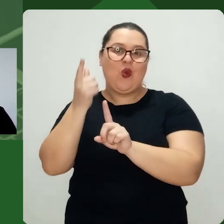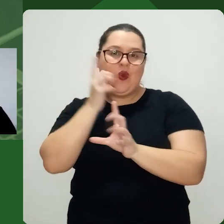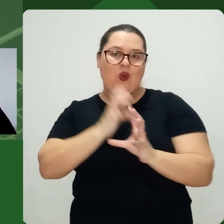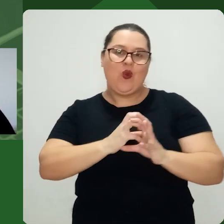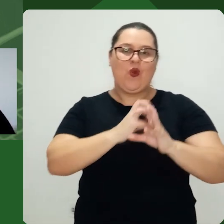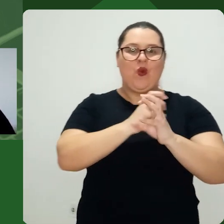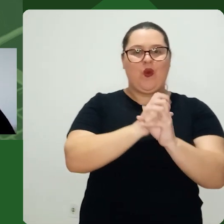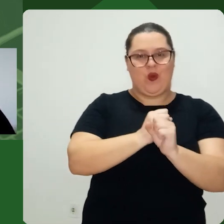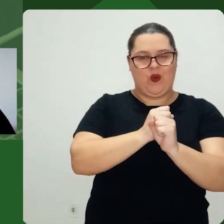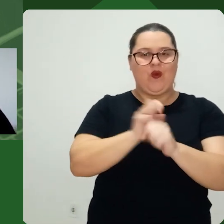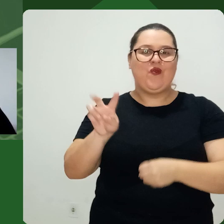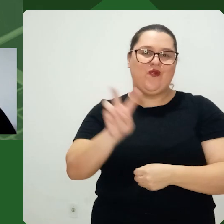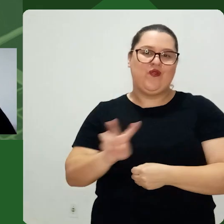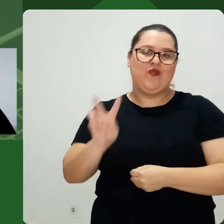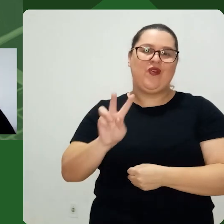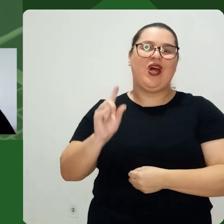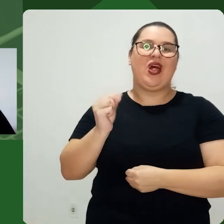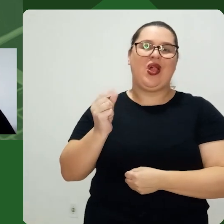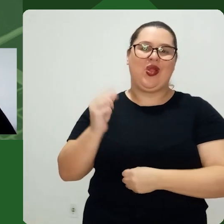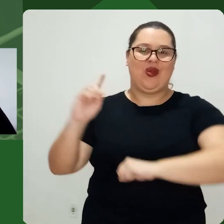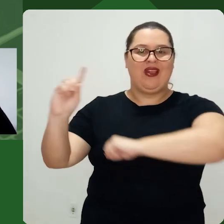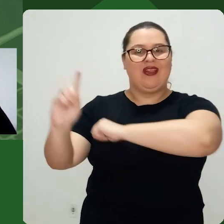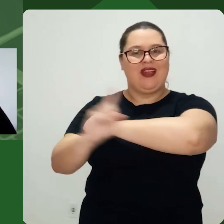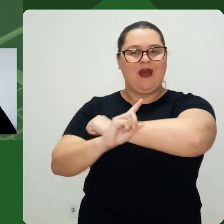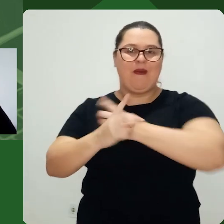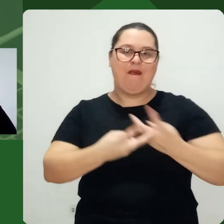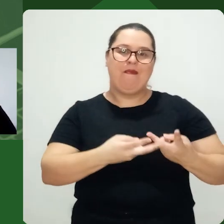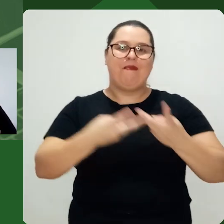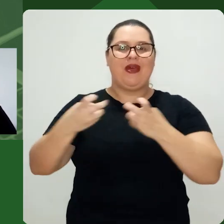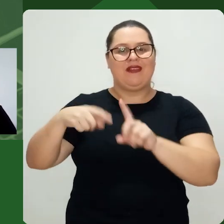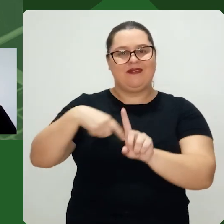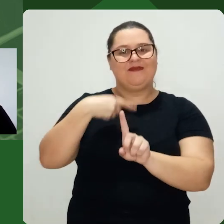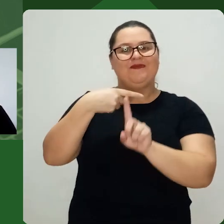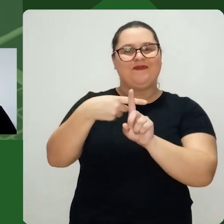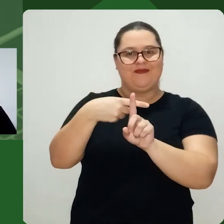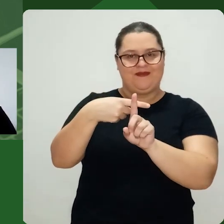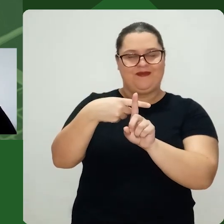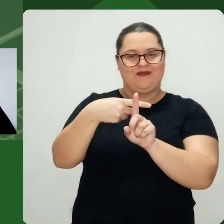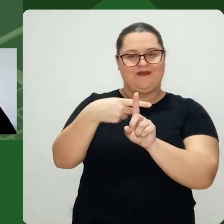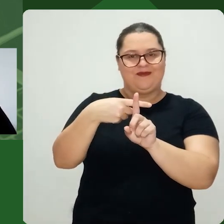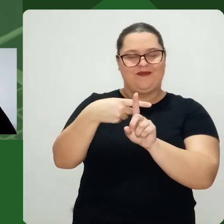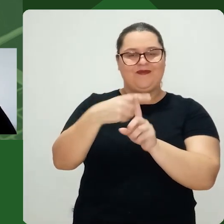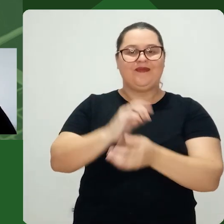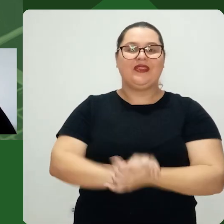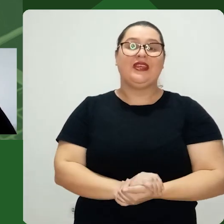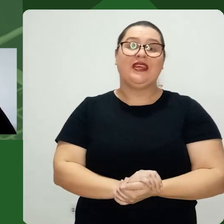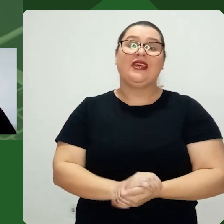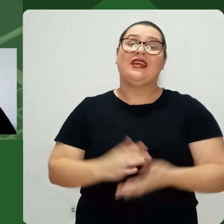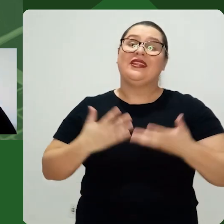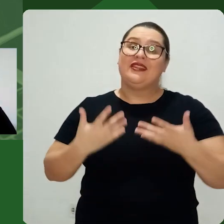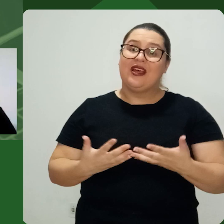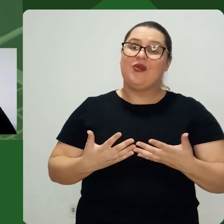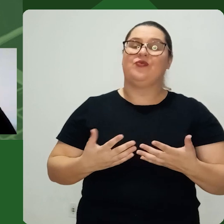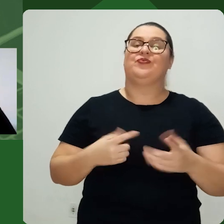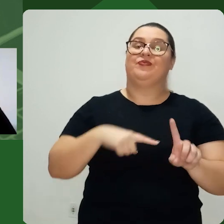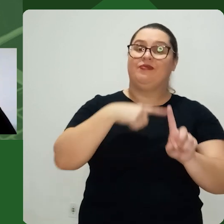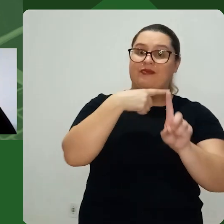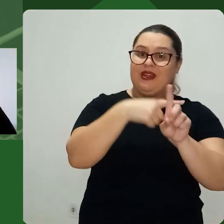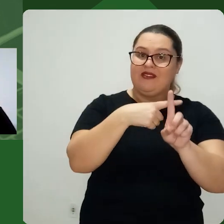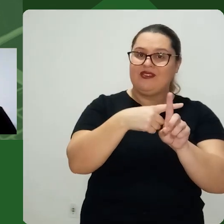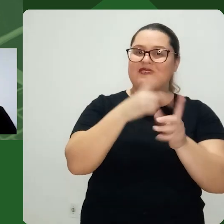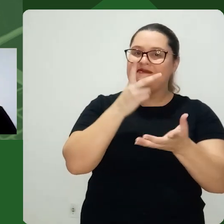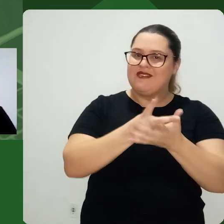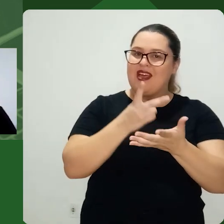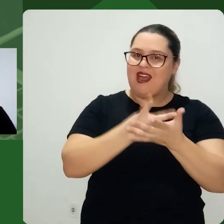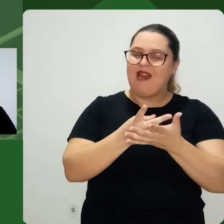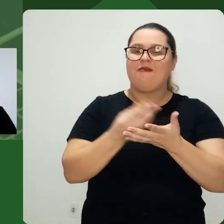Tem, então, esse valor Percebido pelo cliente De forma mais positiva O benefício Ele vai